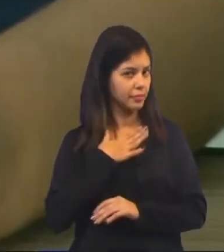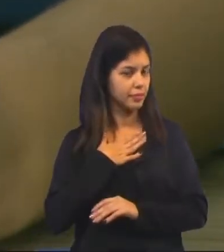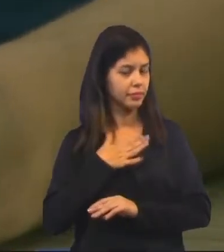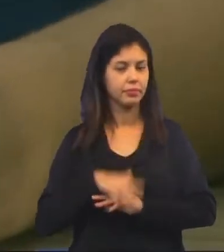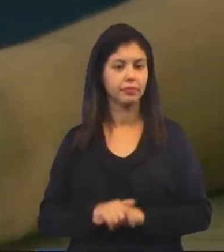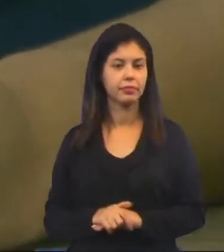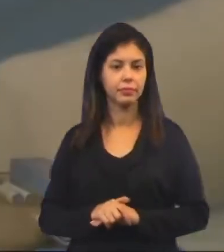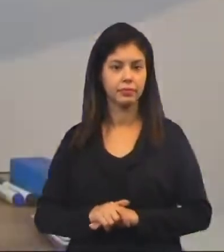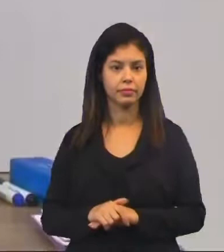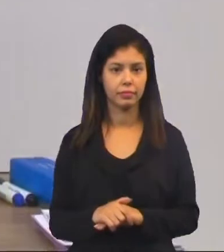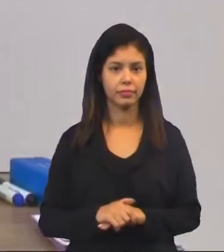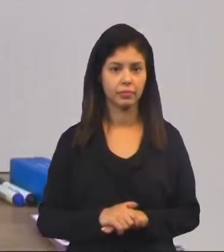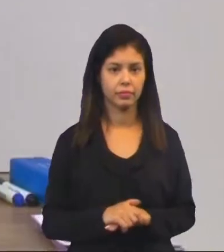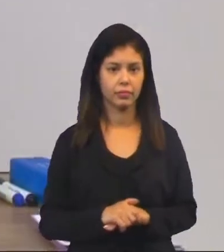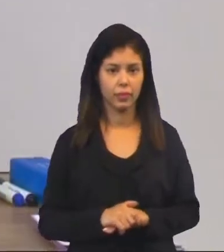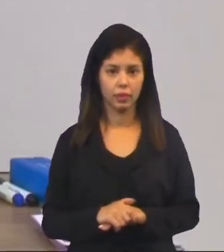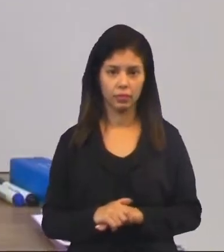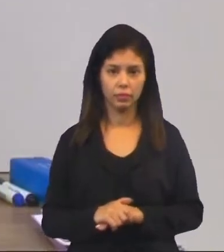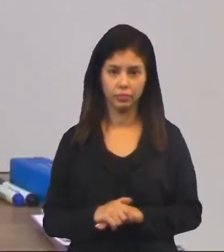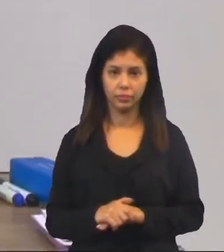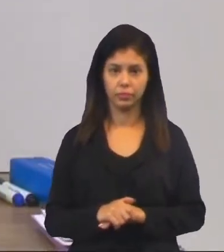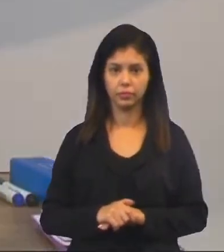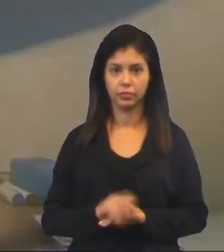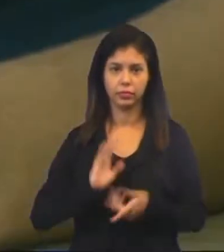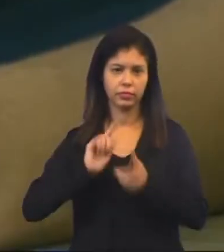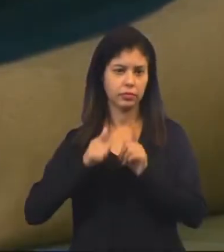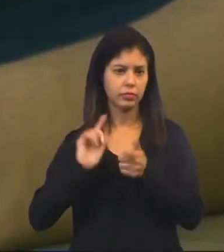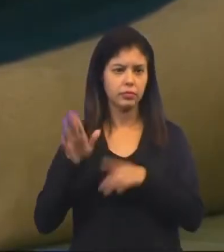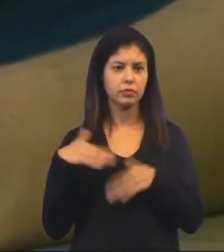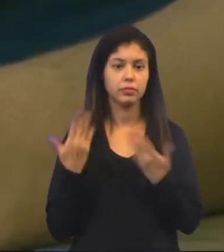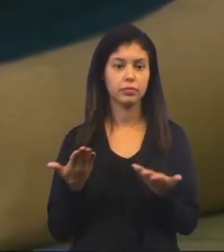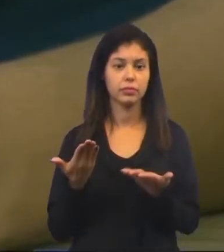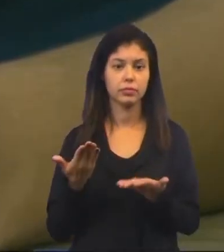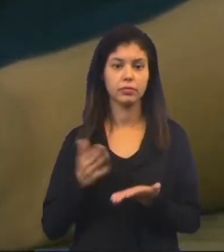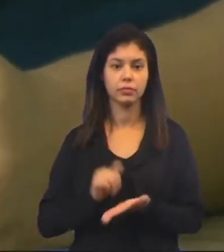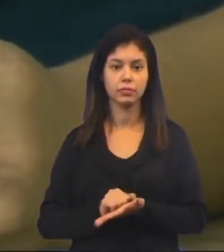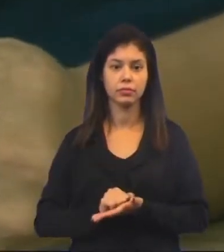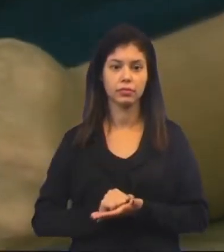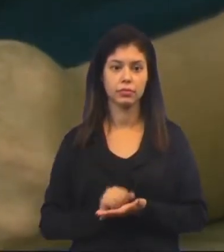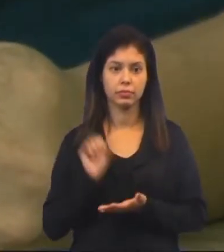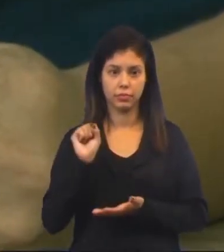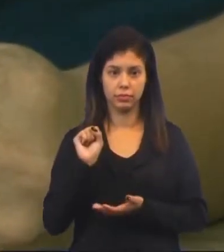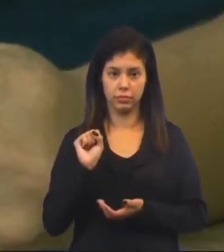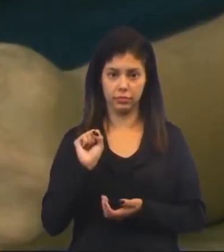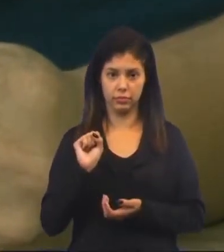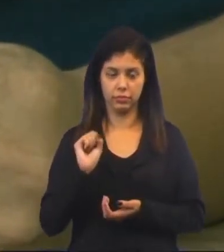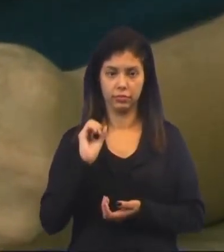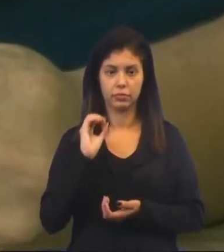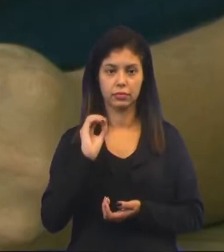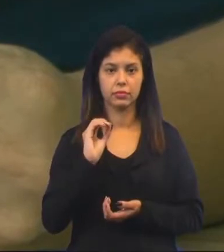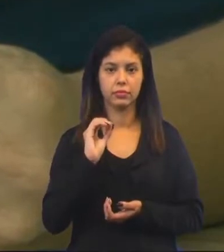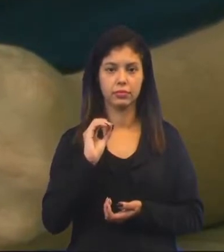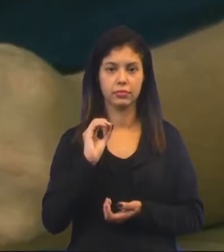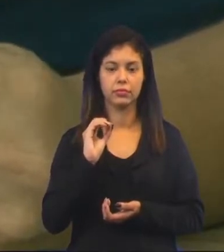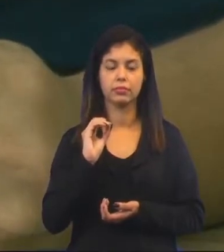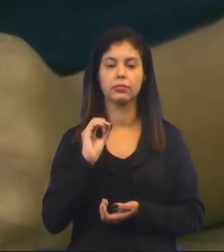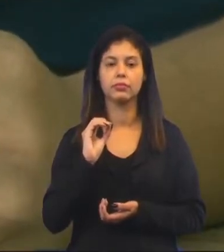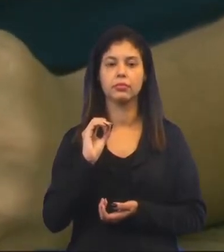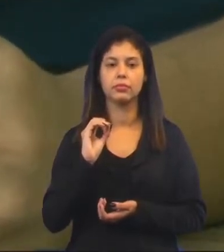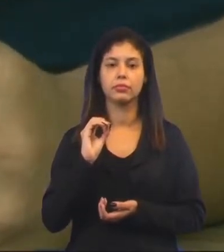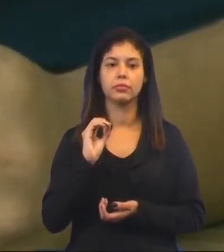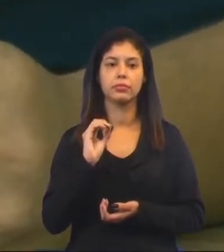mim? Então, digam aí na casa de vocês. Que letrinha é esta? S e esta?